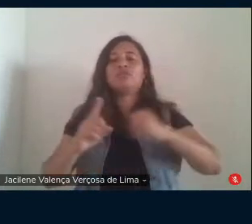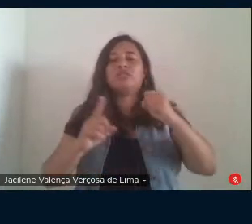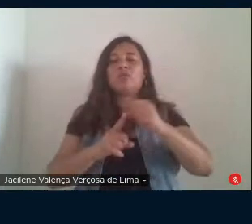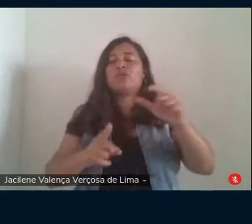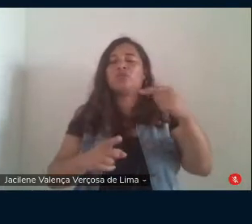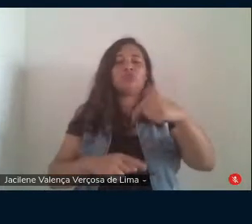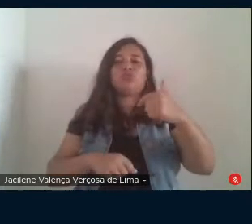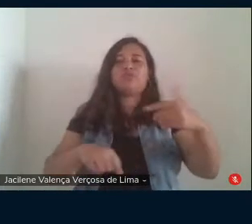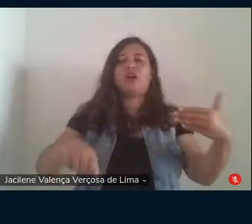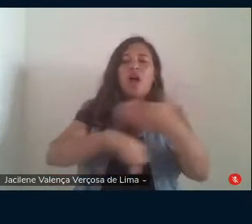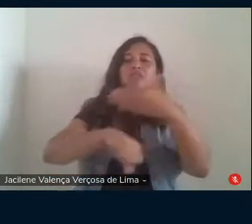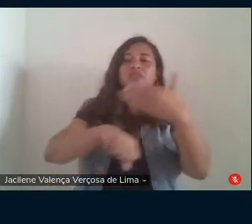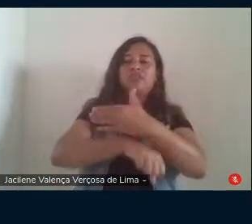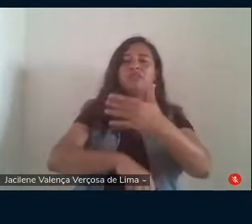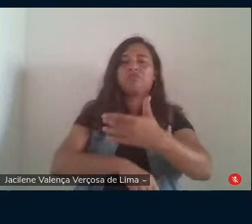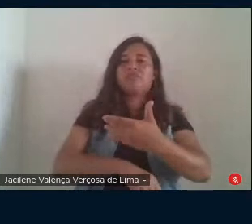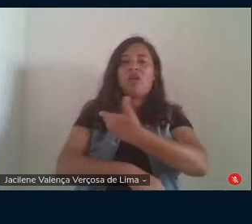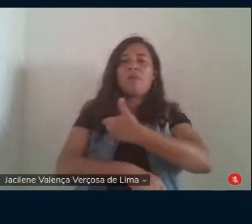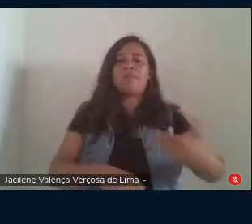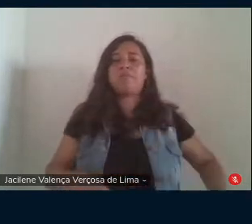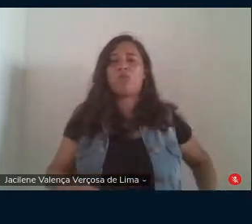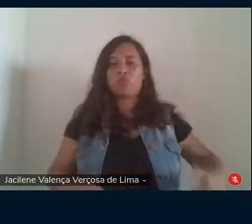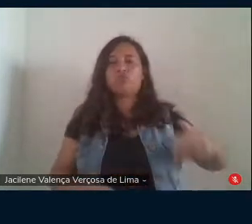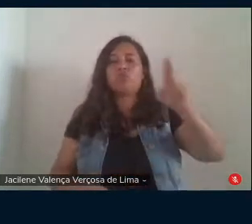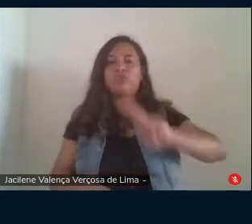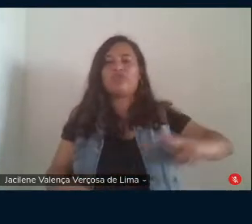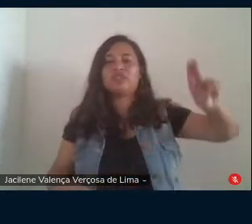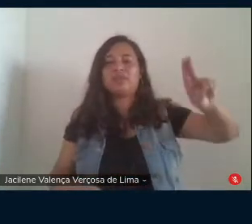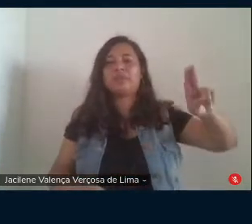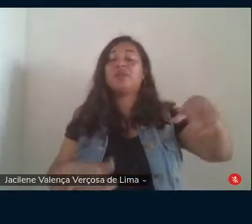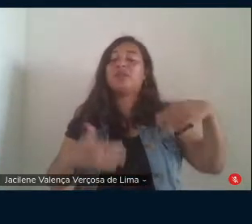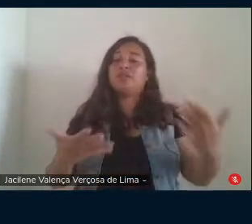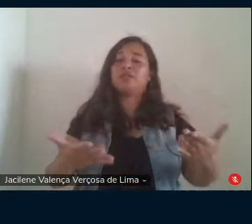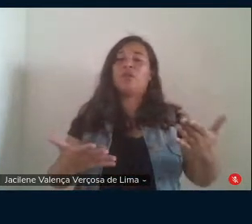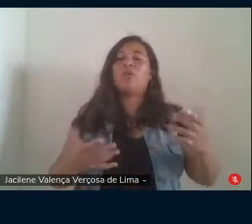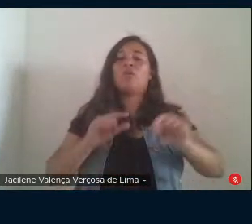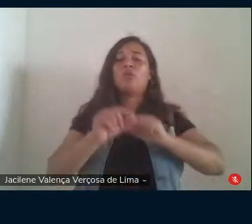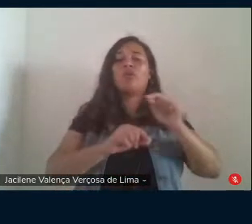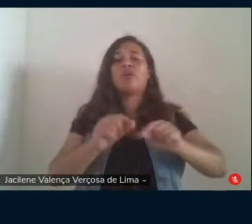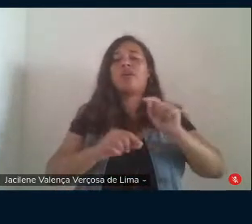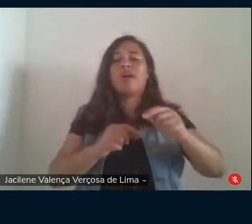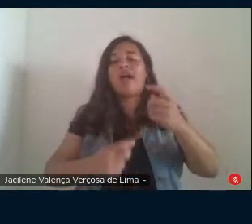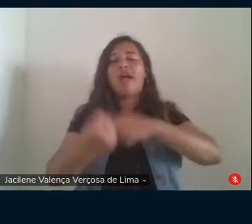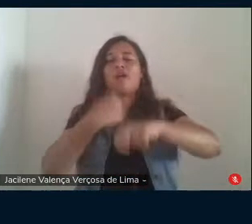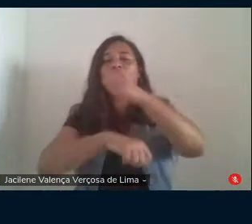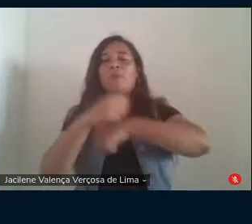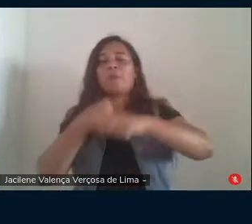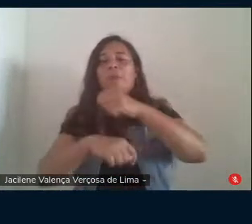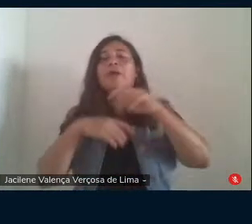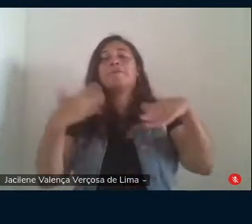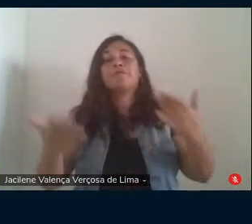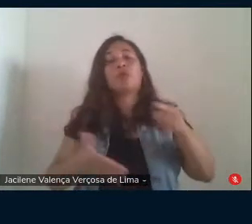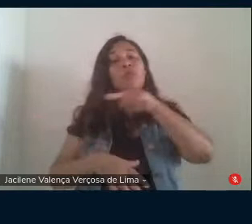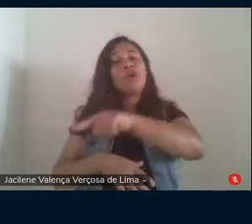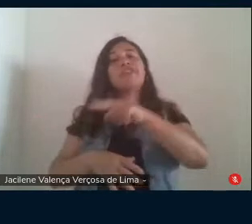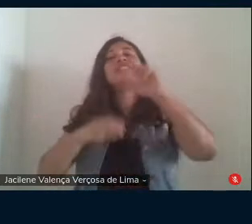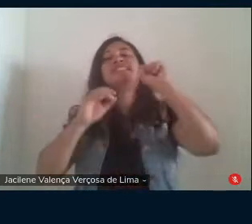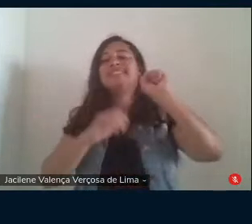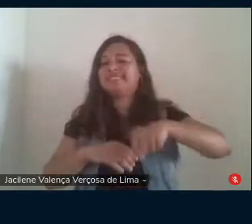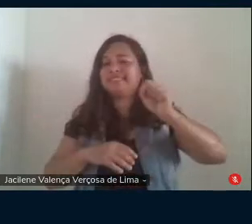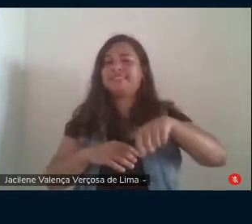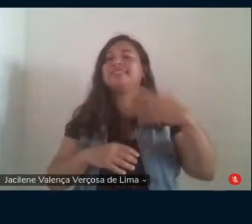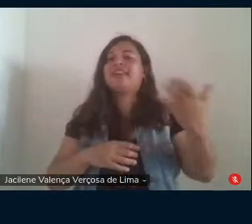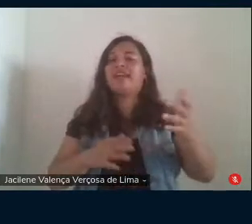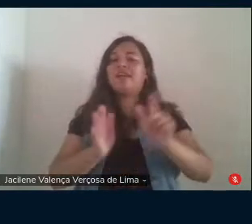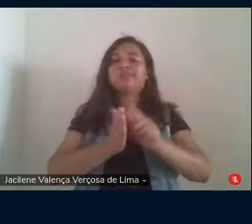acesso às universidades públicas como privilégio dos já privilegiados economicamente esse sim é um fato digno da